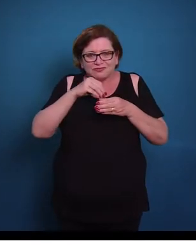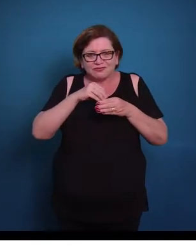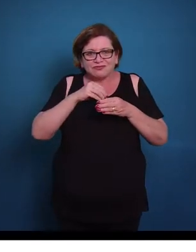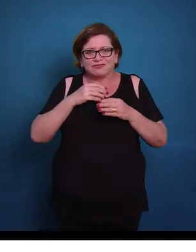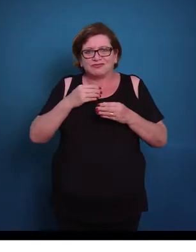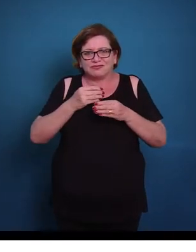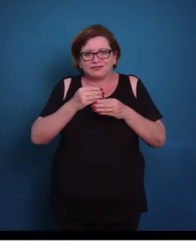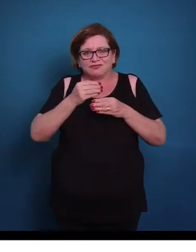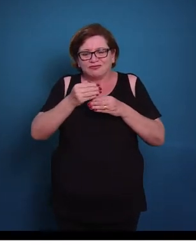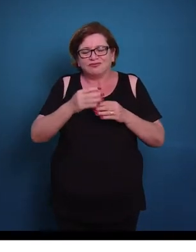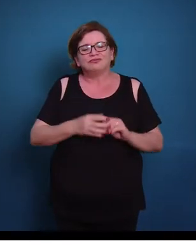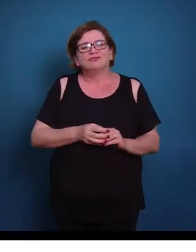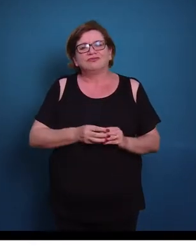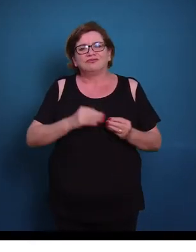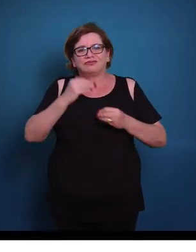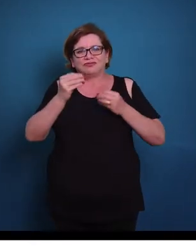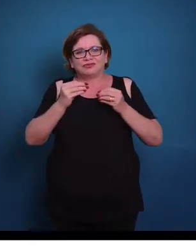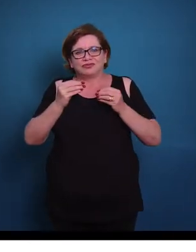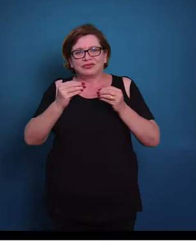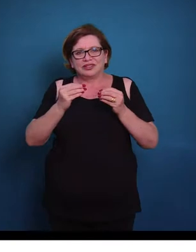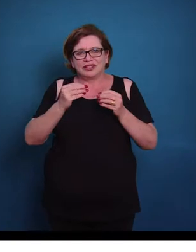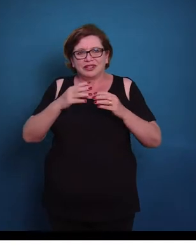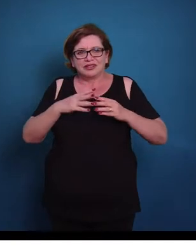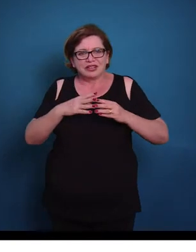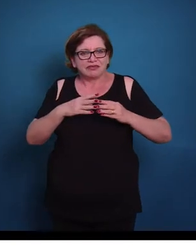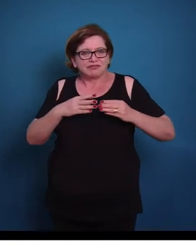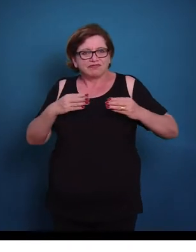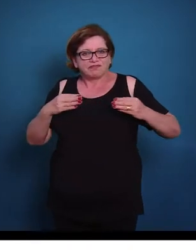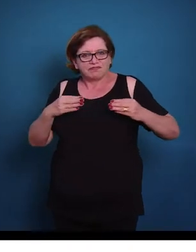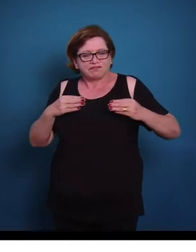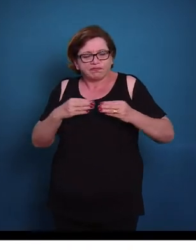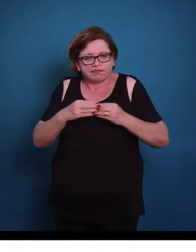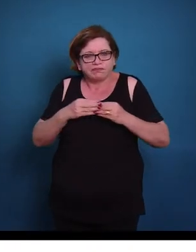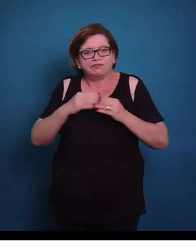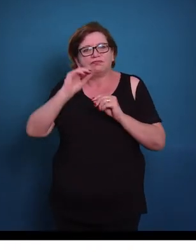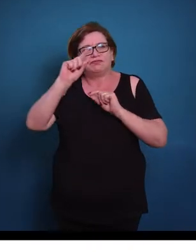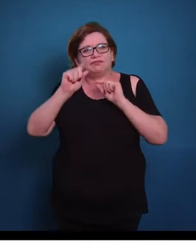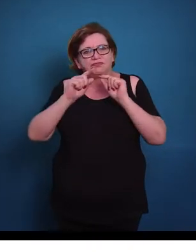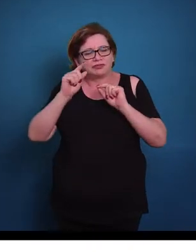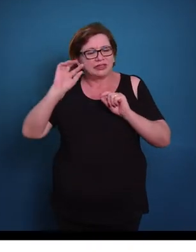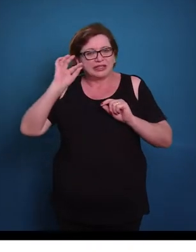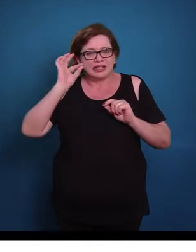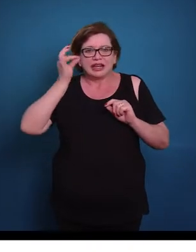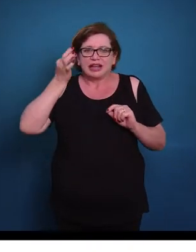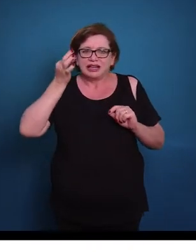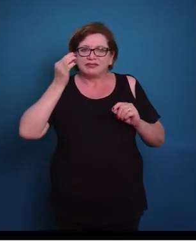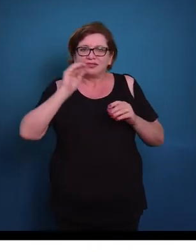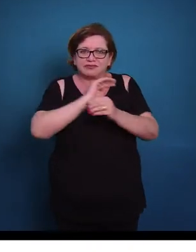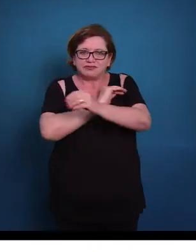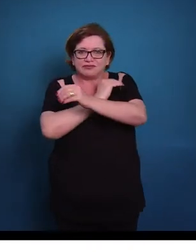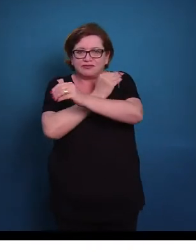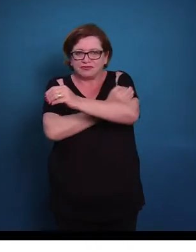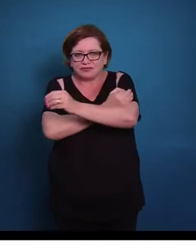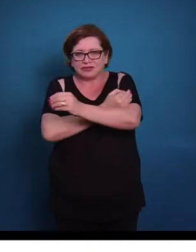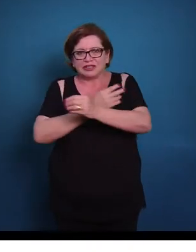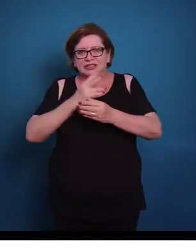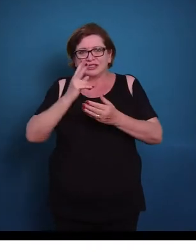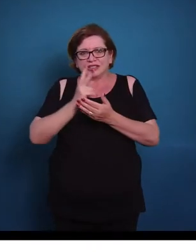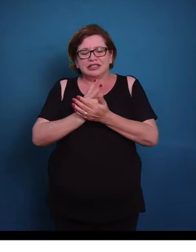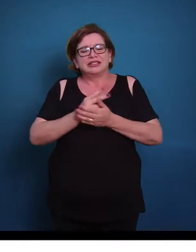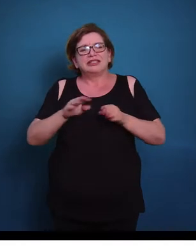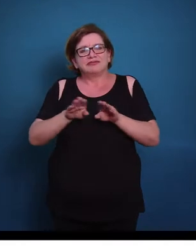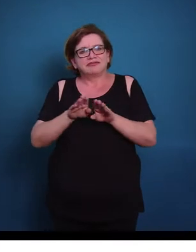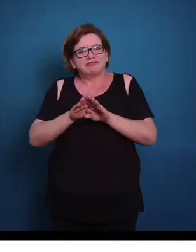e eles ficam na periferia. E a contração desse tipo de tecido, ela é uma contração rápida, forte, descontínua e